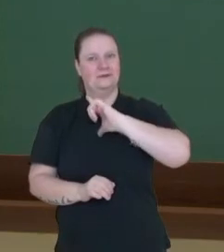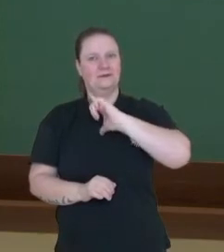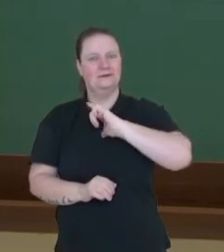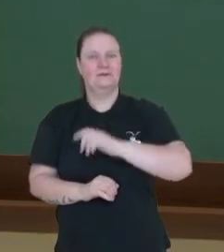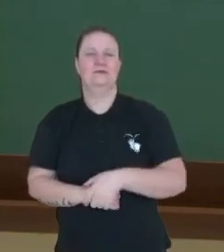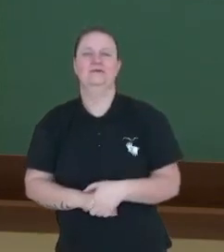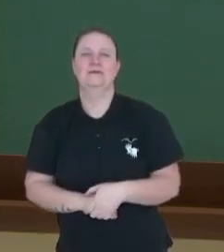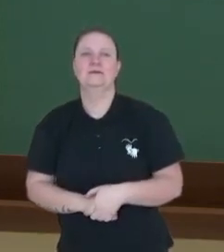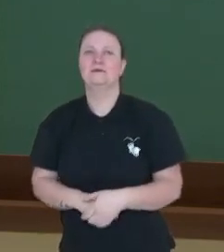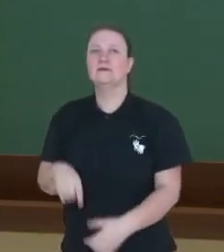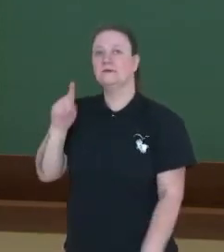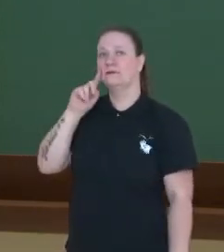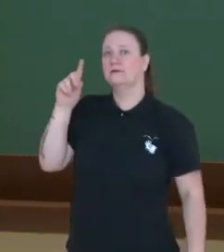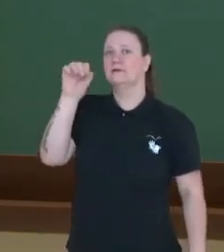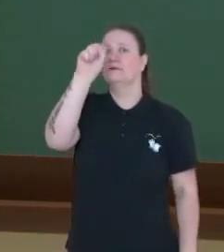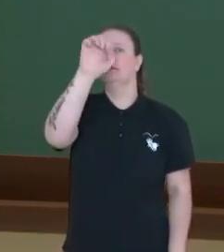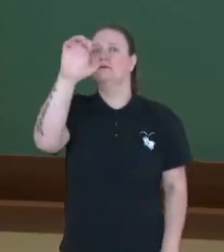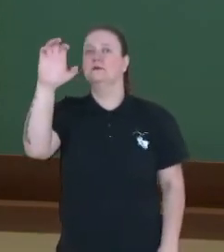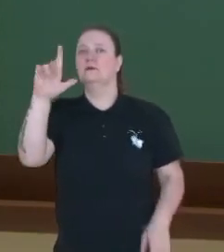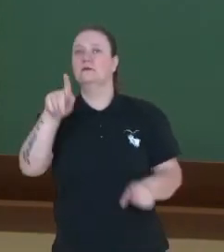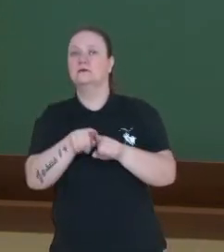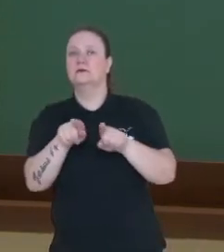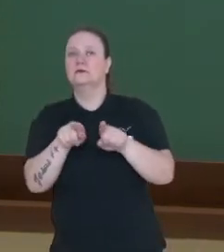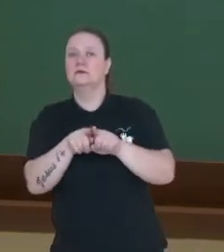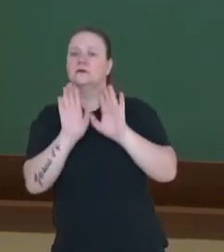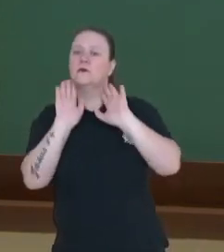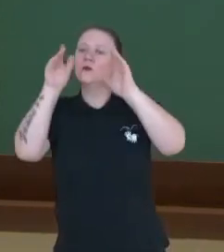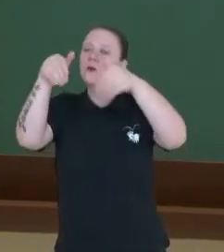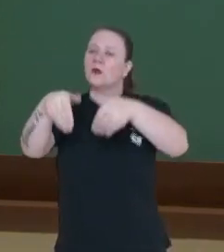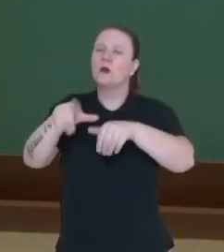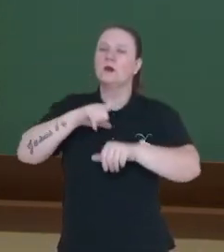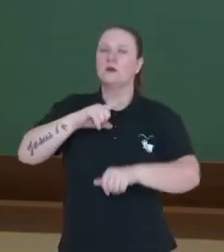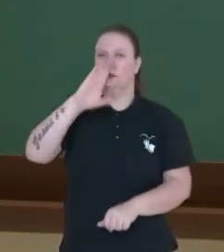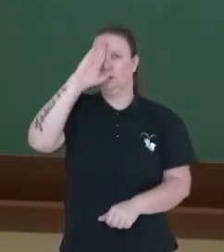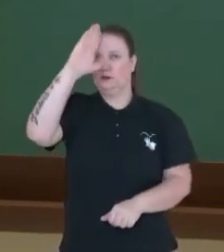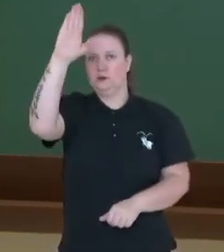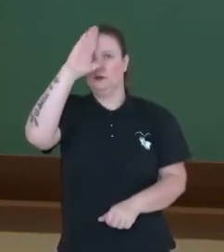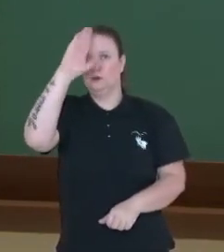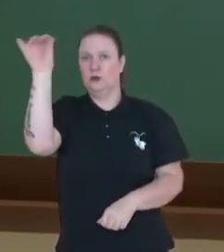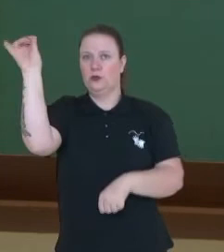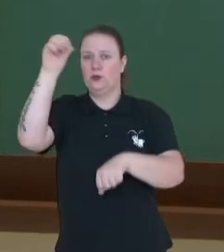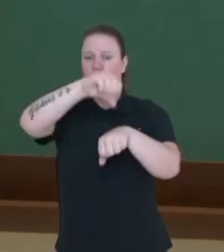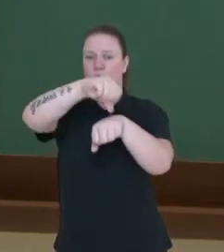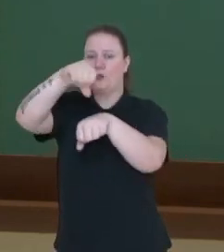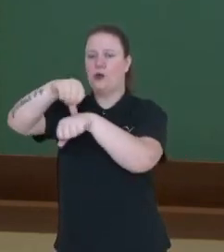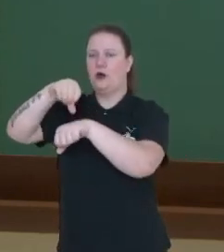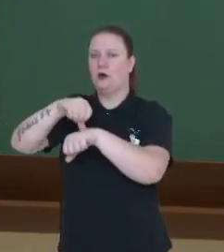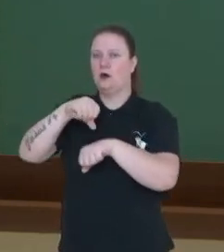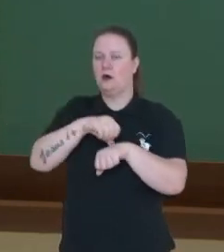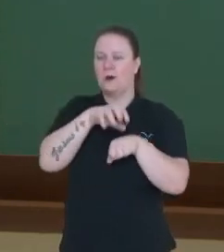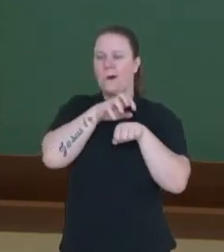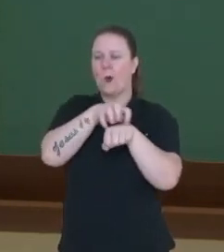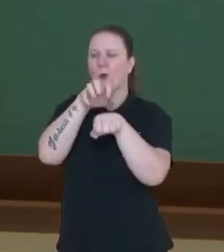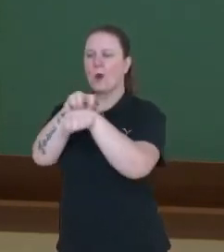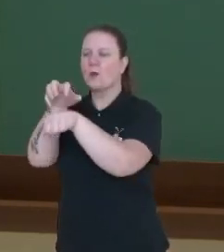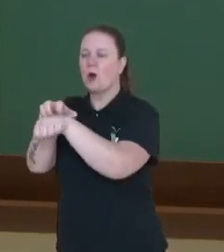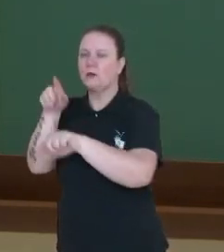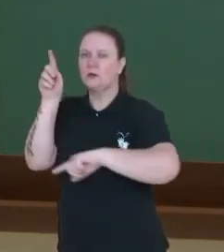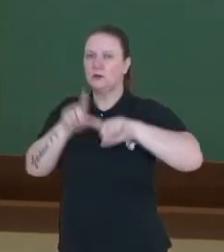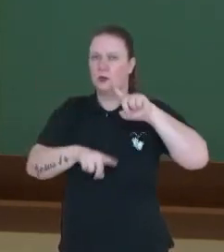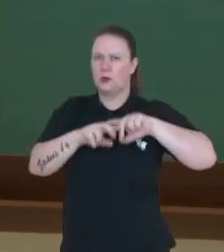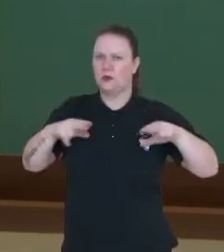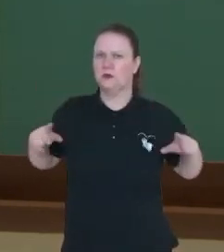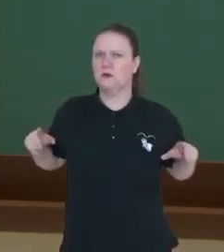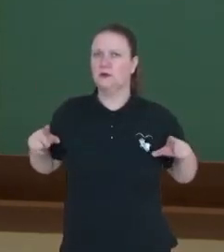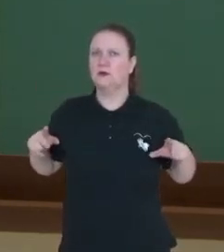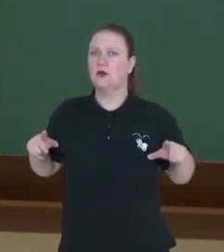importante é que na região sudeste, existem, estão concentrados, os principais centros atacadistas de distribuição de mercadorias. Então,